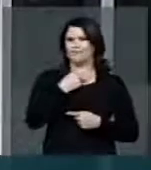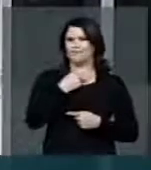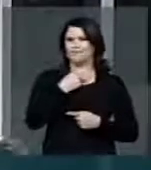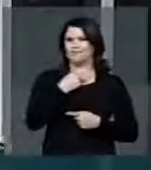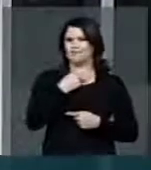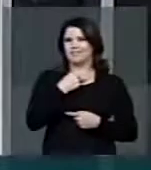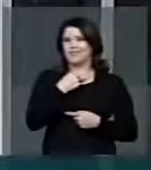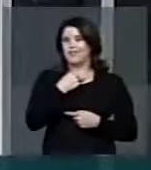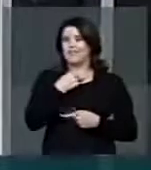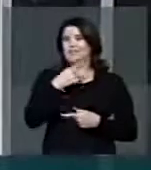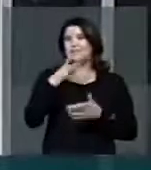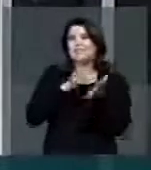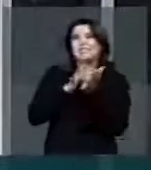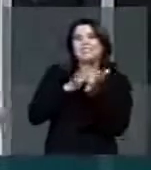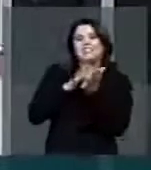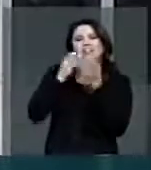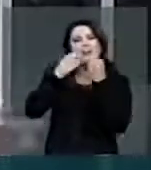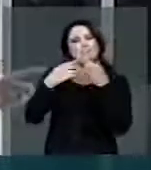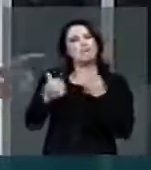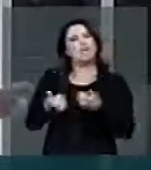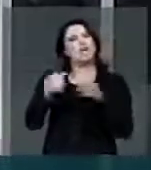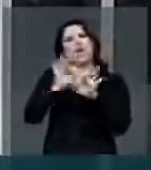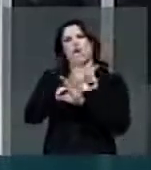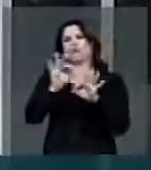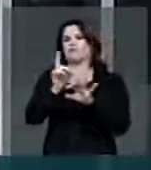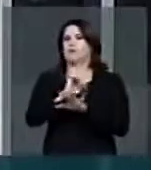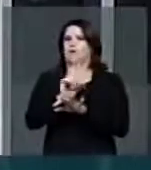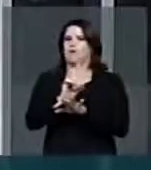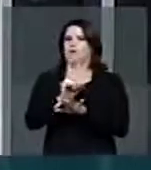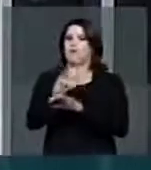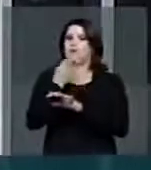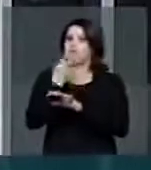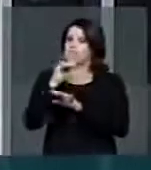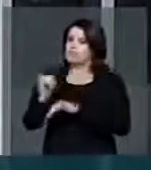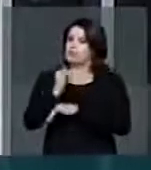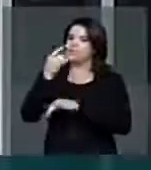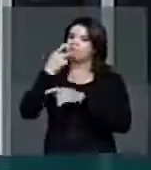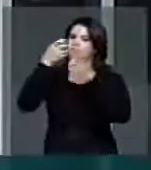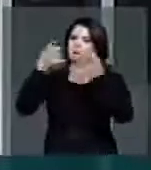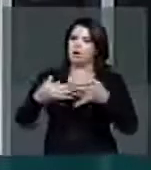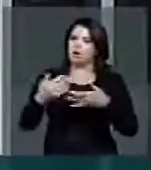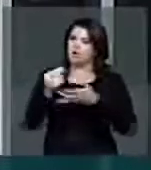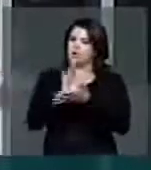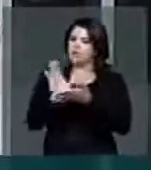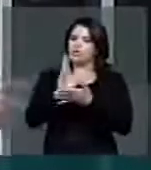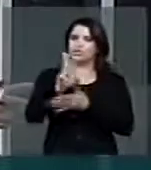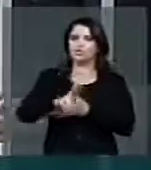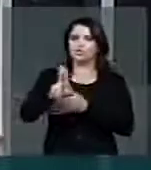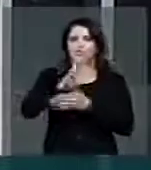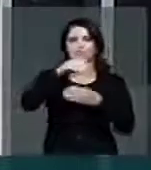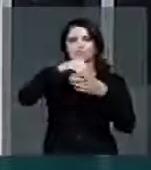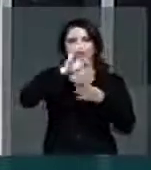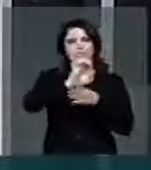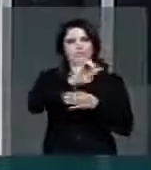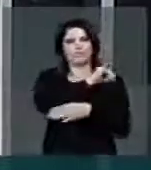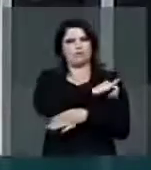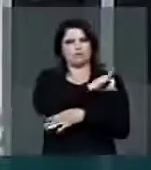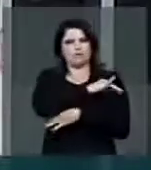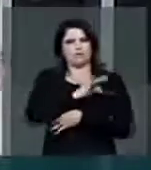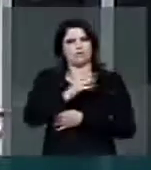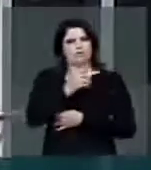o sol com a peneira. É importante que se diga, esses recursos disponibilizados ao estado do Rio de Janeiro